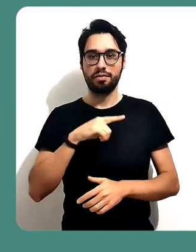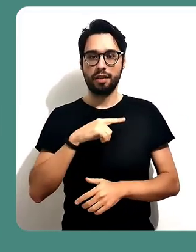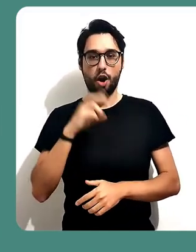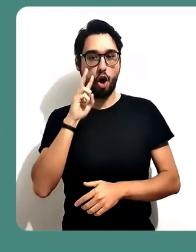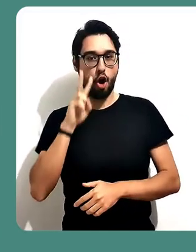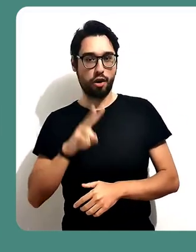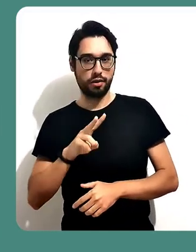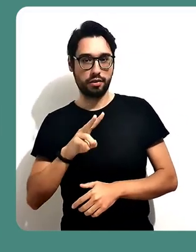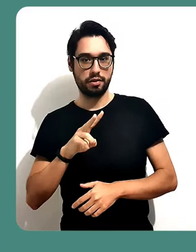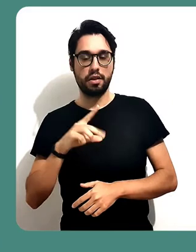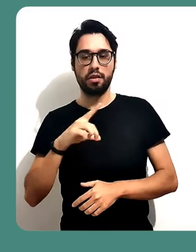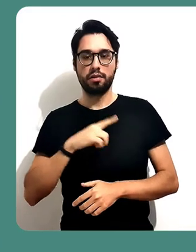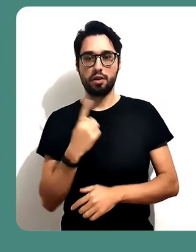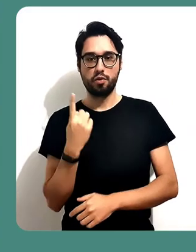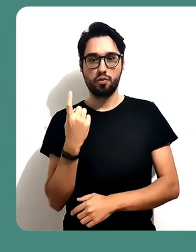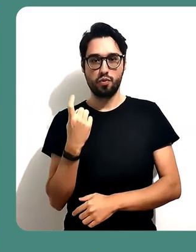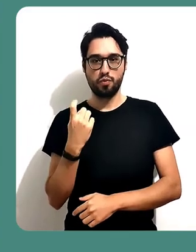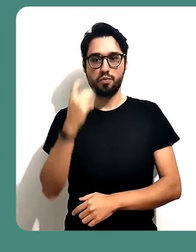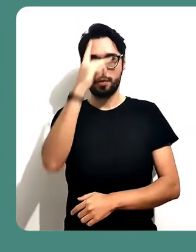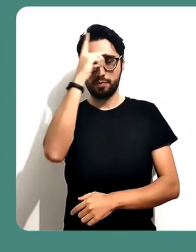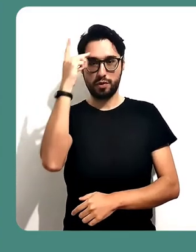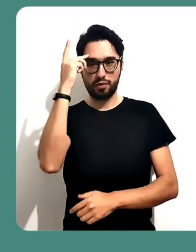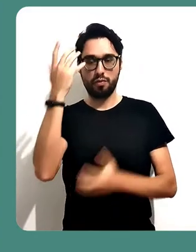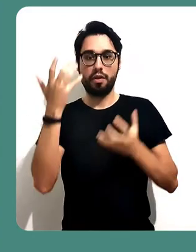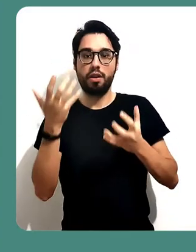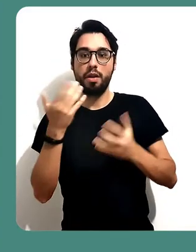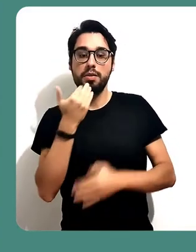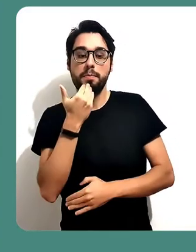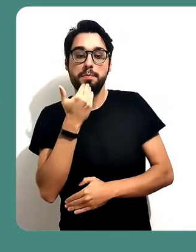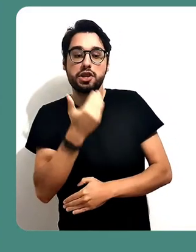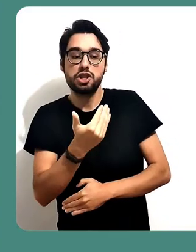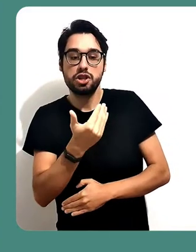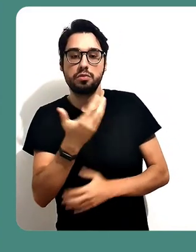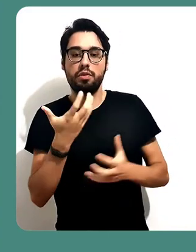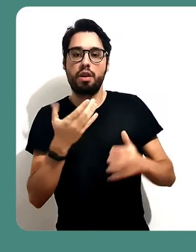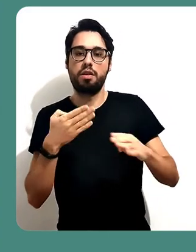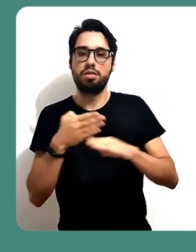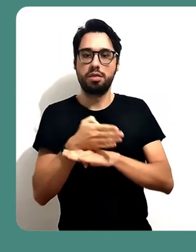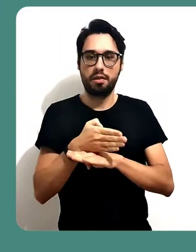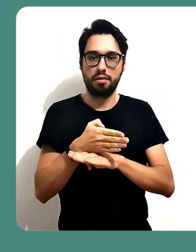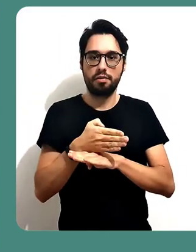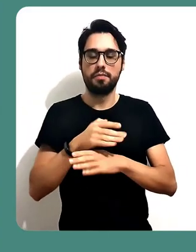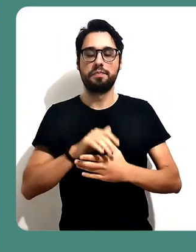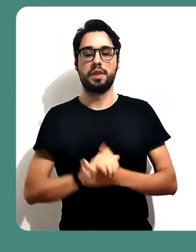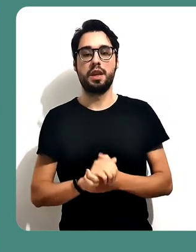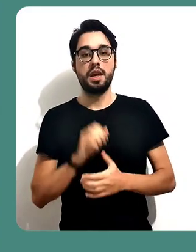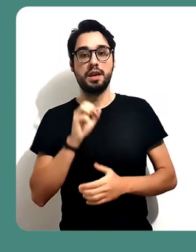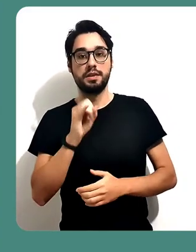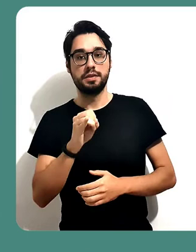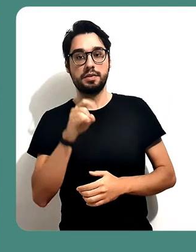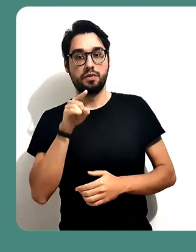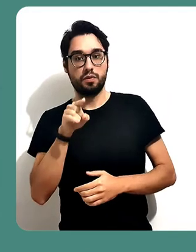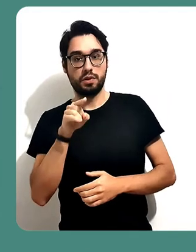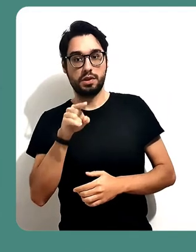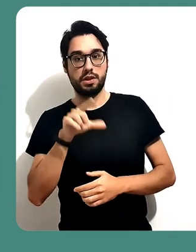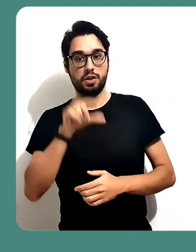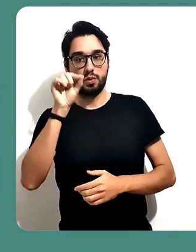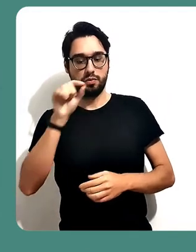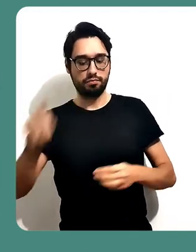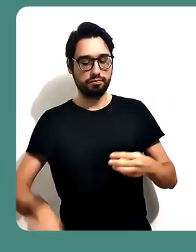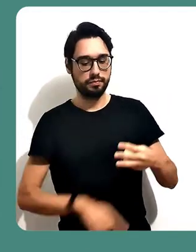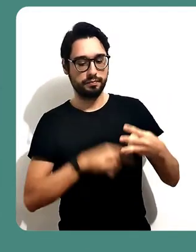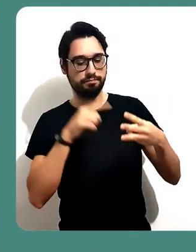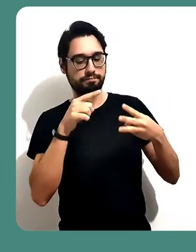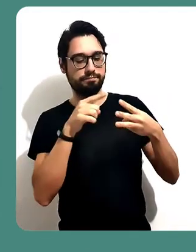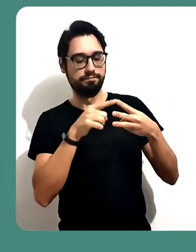da sala. Observe aqui que um usuário já solicitou o ingresso nessa sala. Então todos,